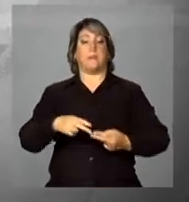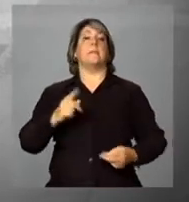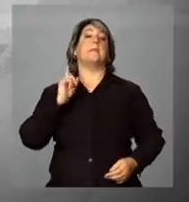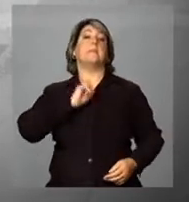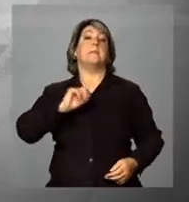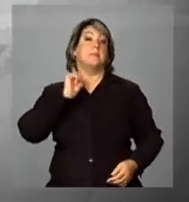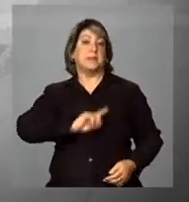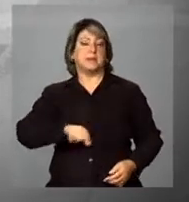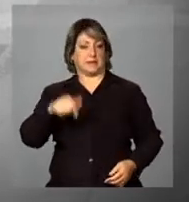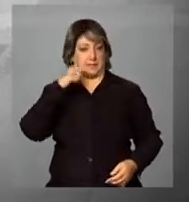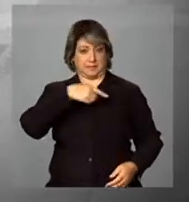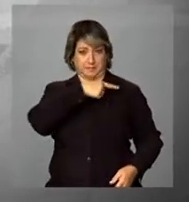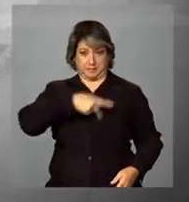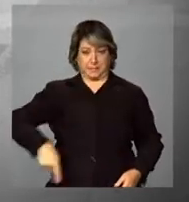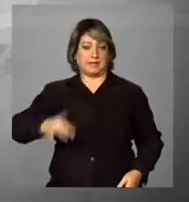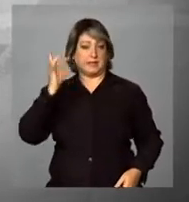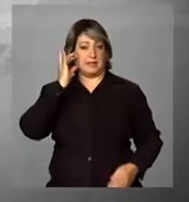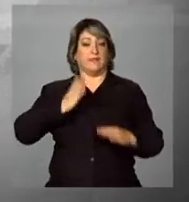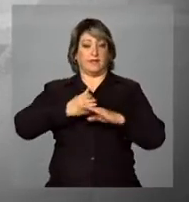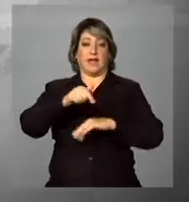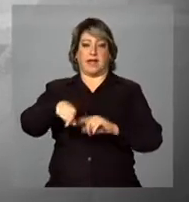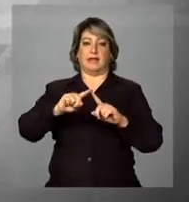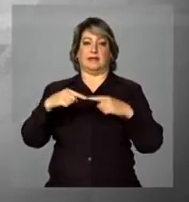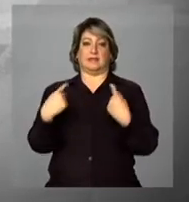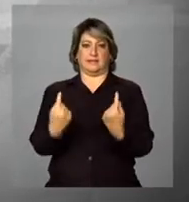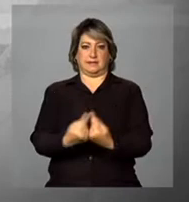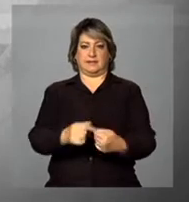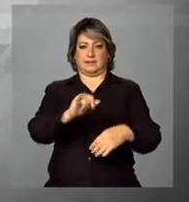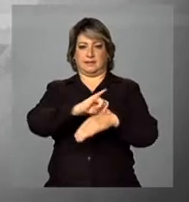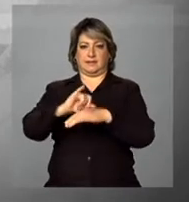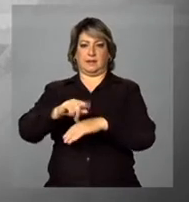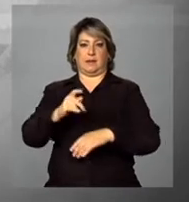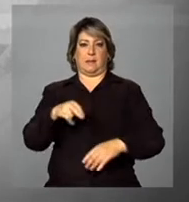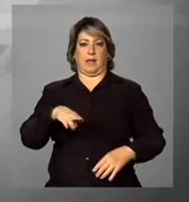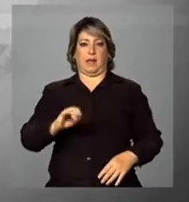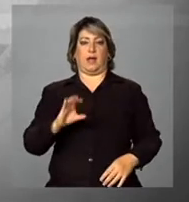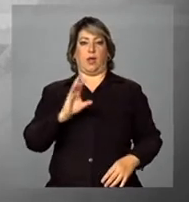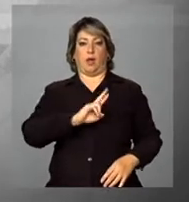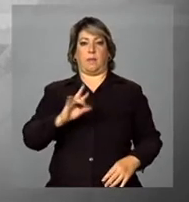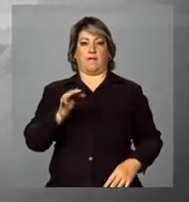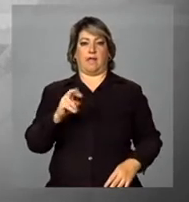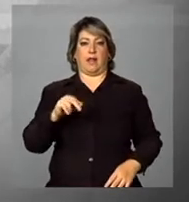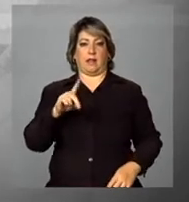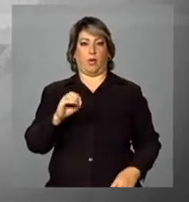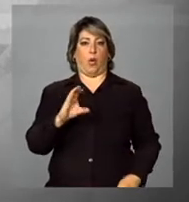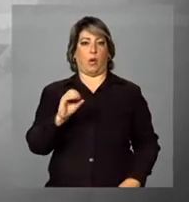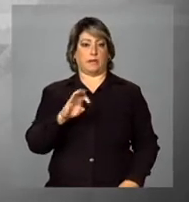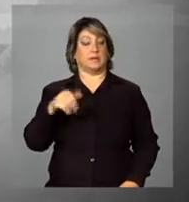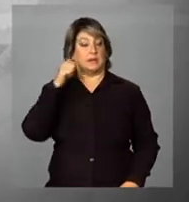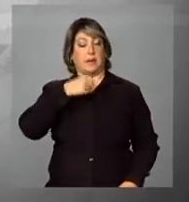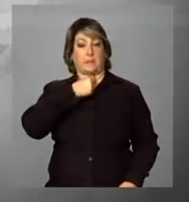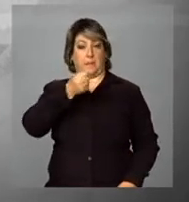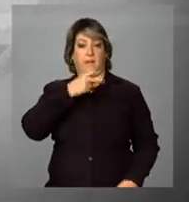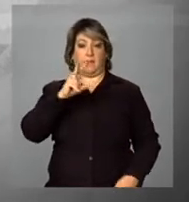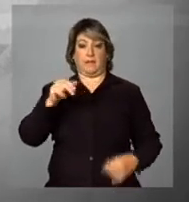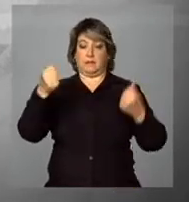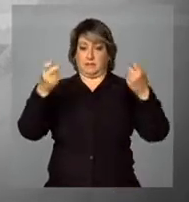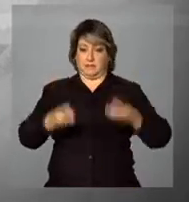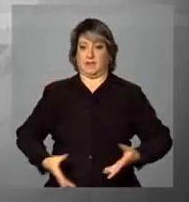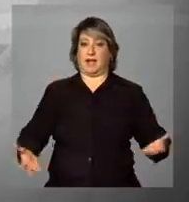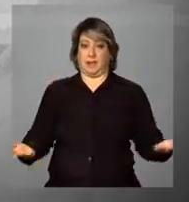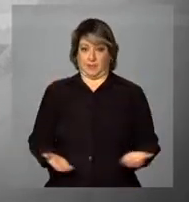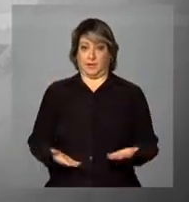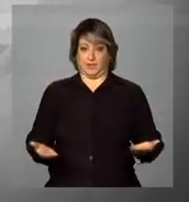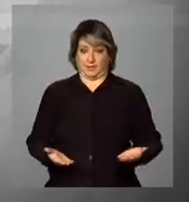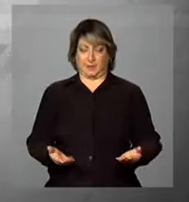presidenta Dilma Rousseff participa do evento no Parque de Exposições, Fernando Costa. Lá está a repórter Isabela Zevedo, que tem as